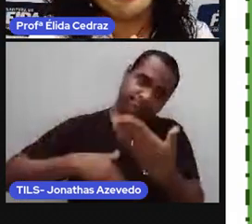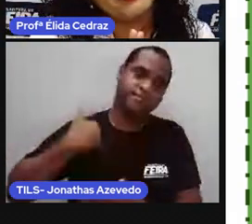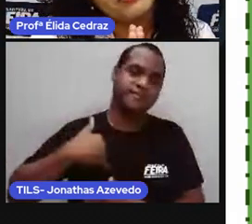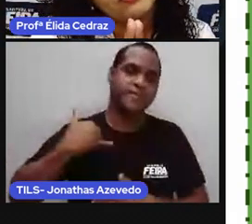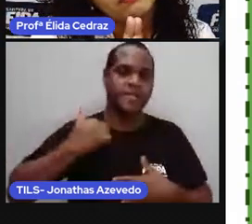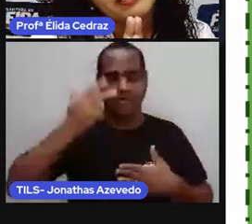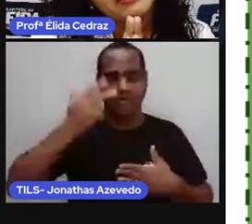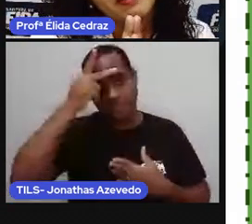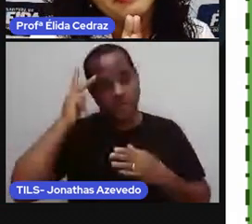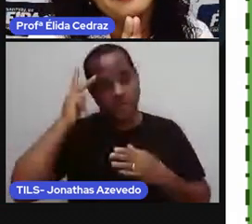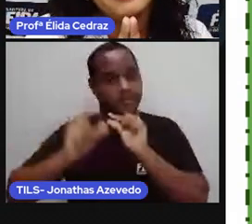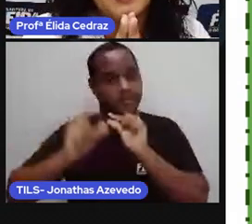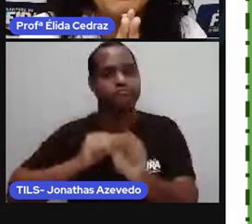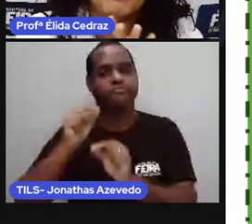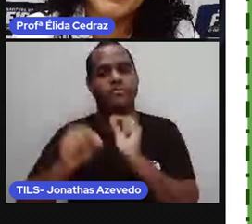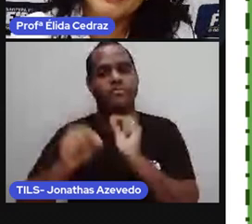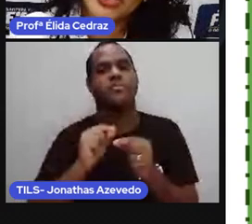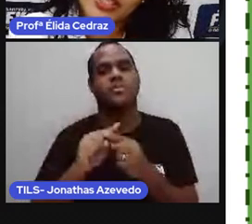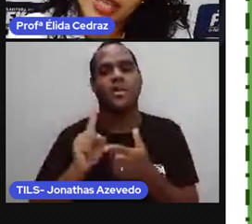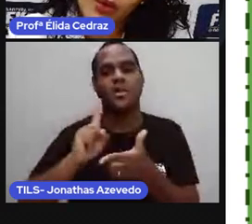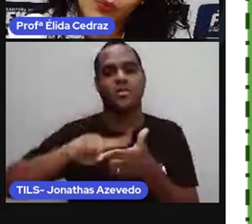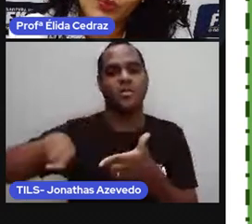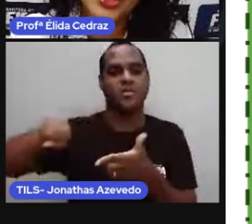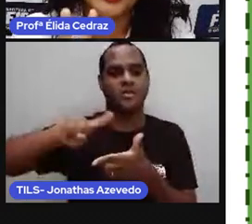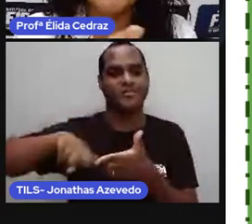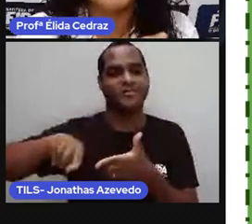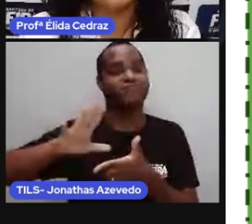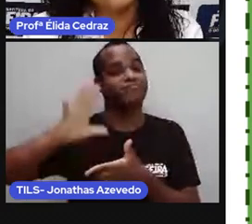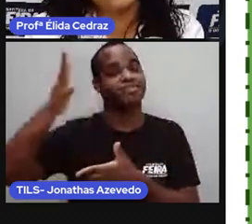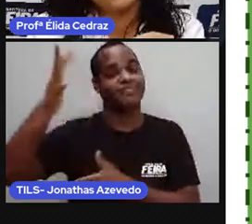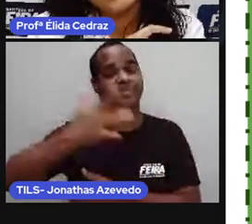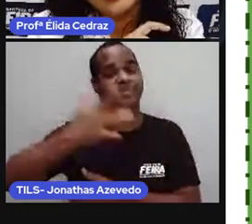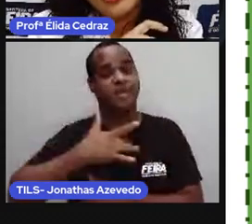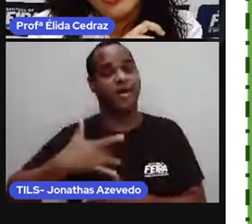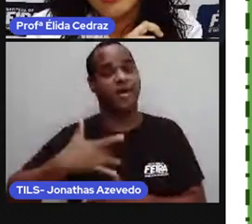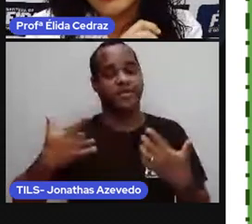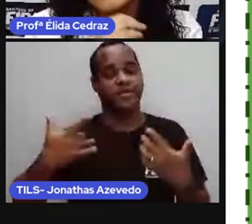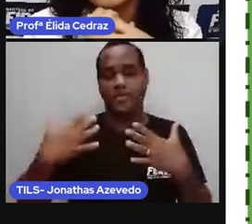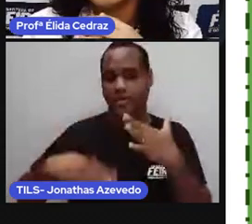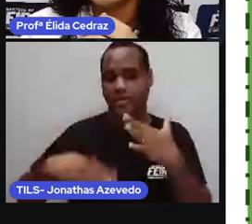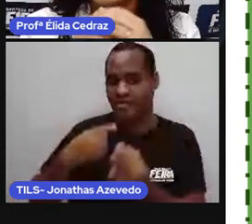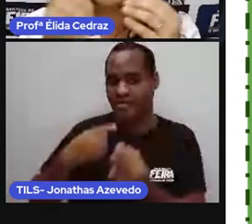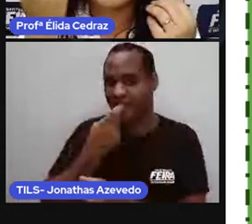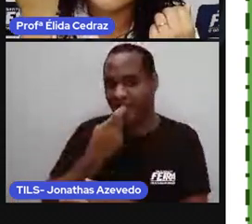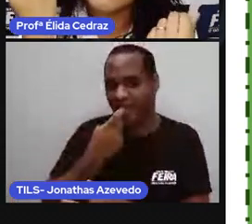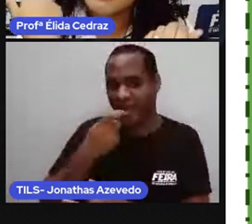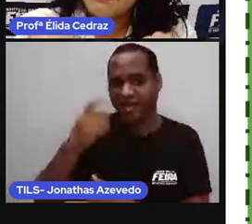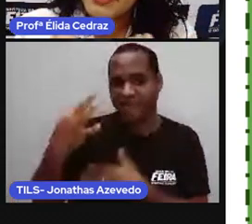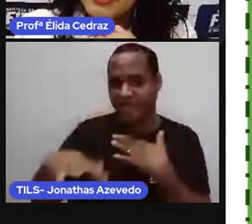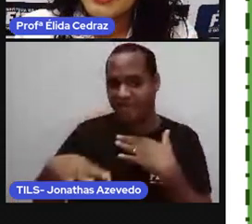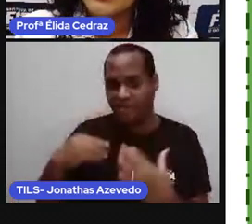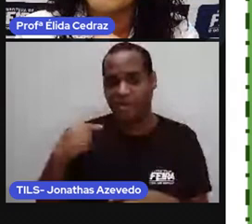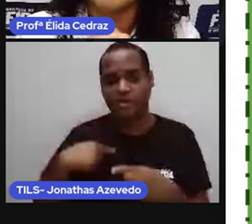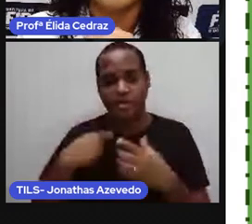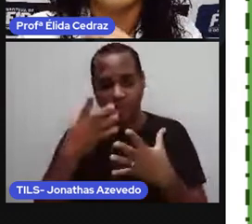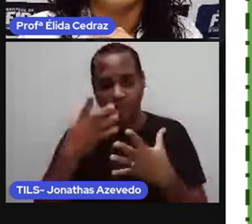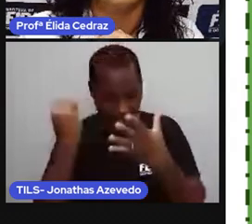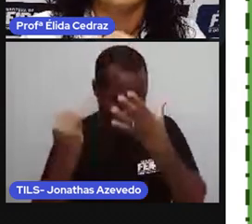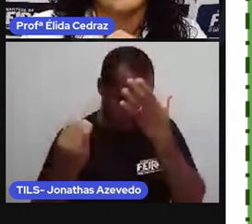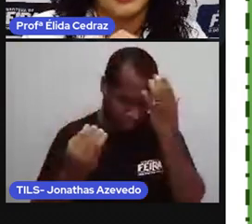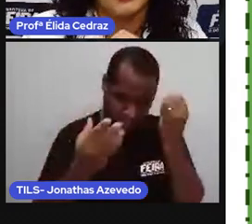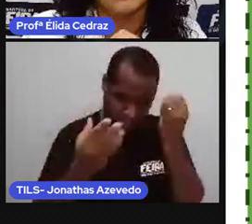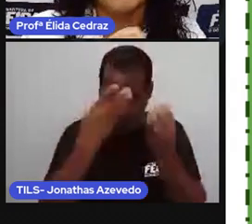as pessoas começam a apresentar problemas de saúde, dor nos ossos, esquecimento,